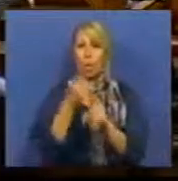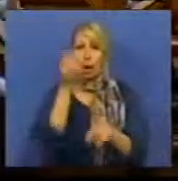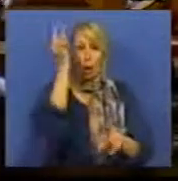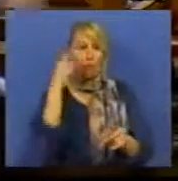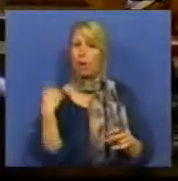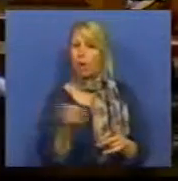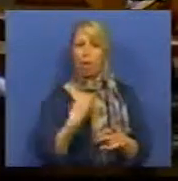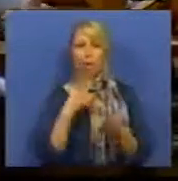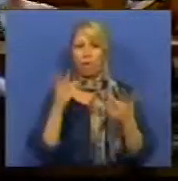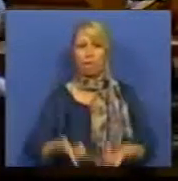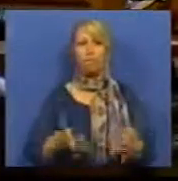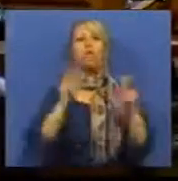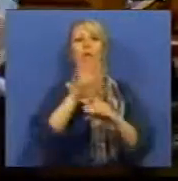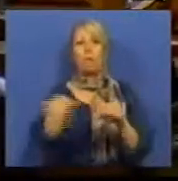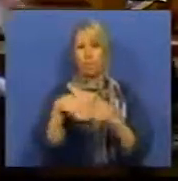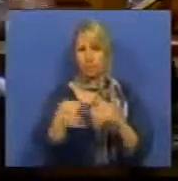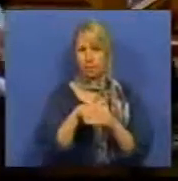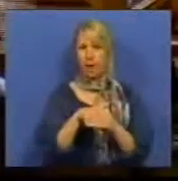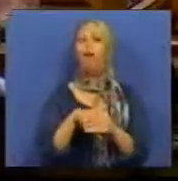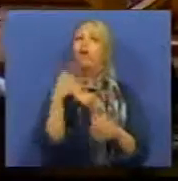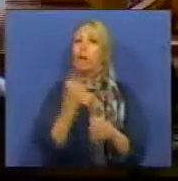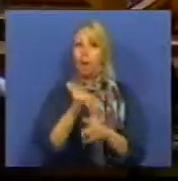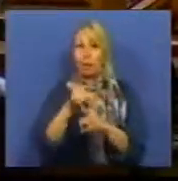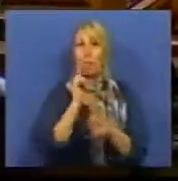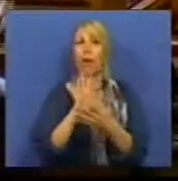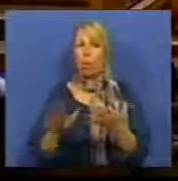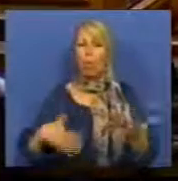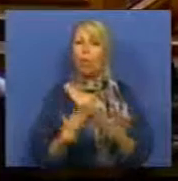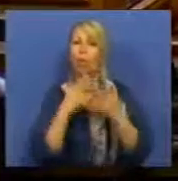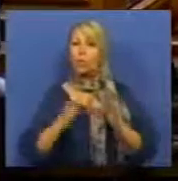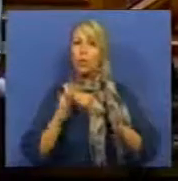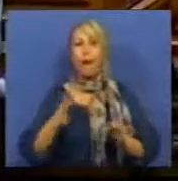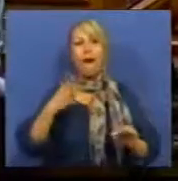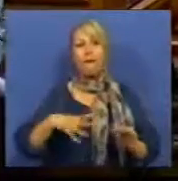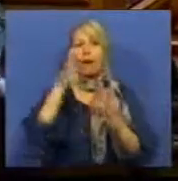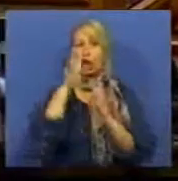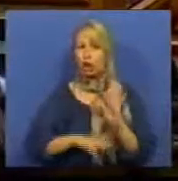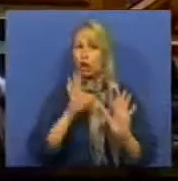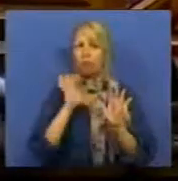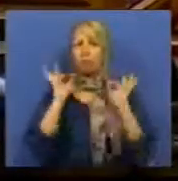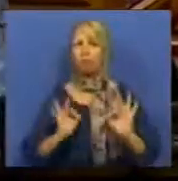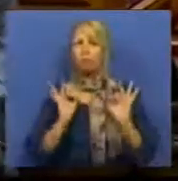inteiramente disponíveis para participar, inclusivamente até com propostas concretas, para se encontrar um regime assecuado. Muito obrigado.